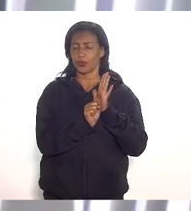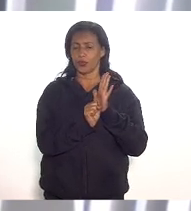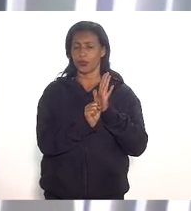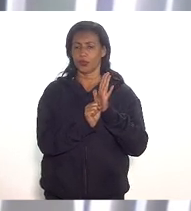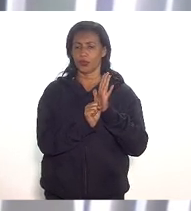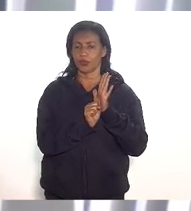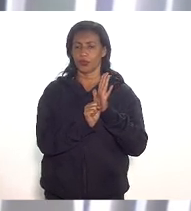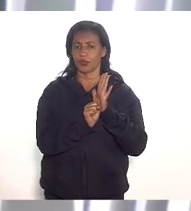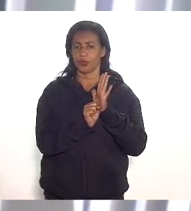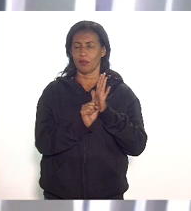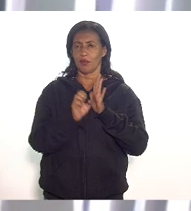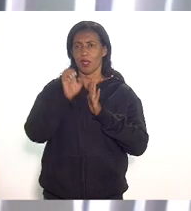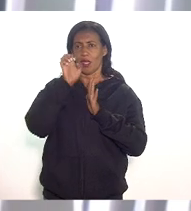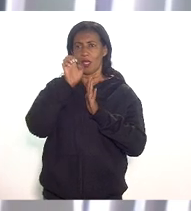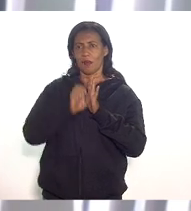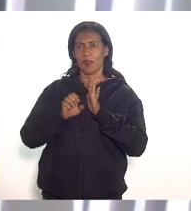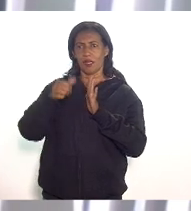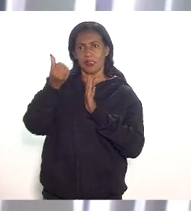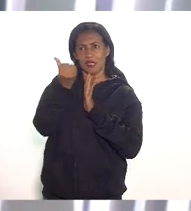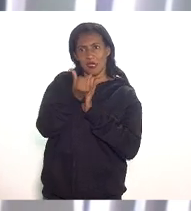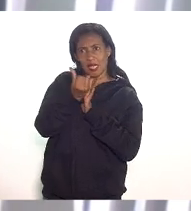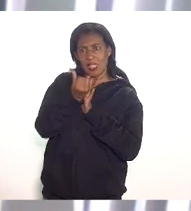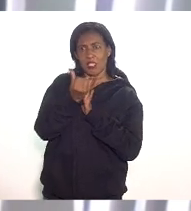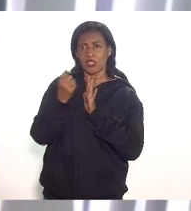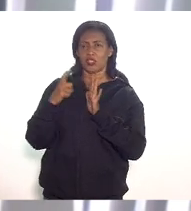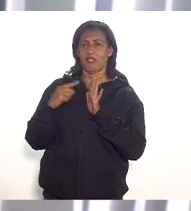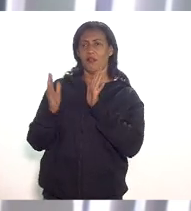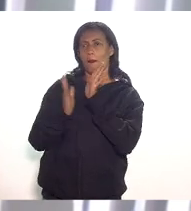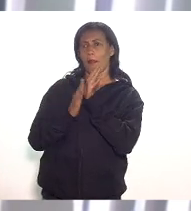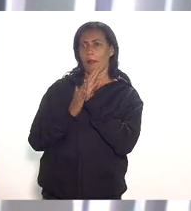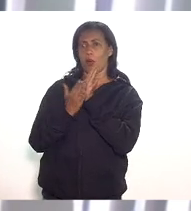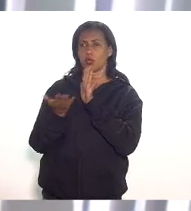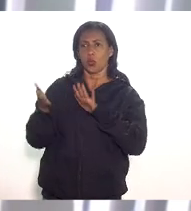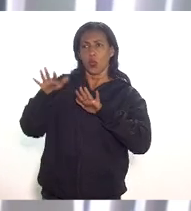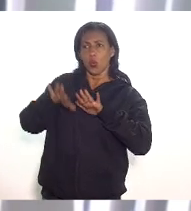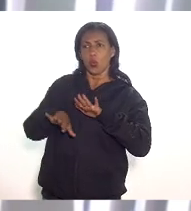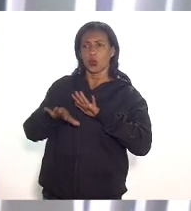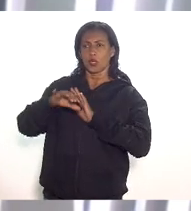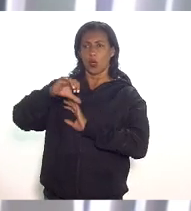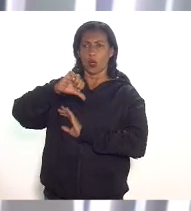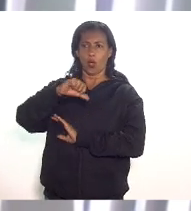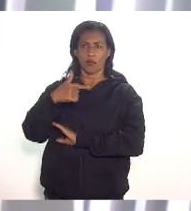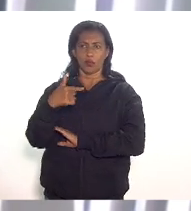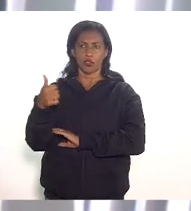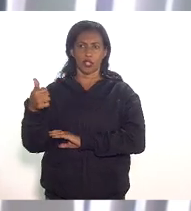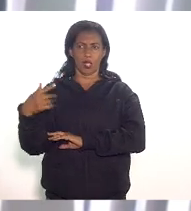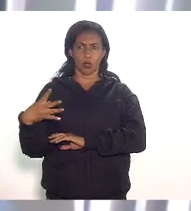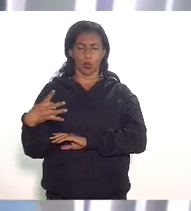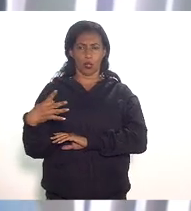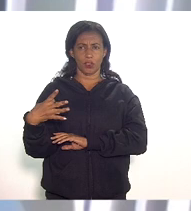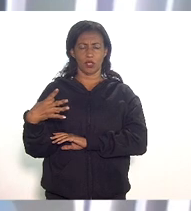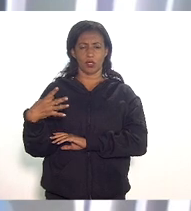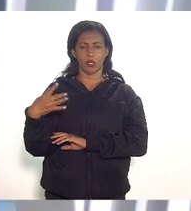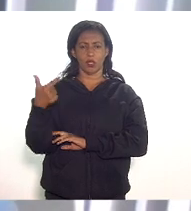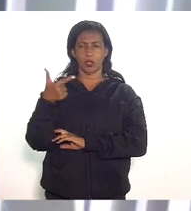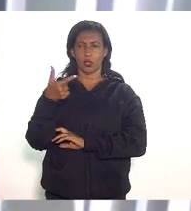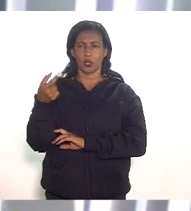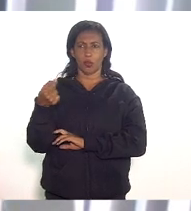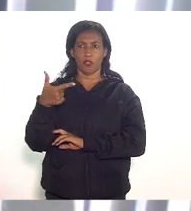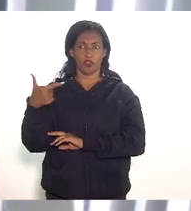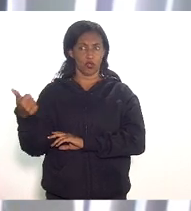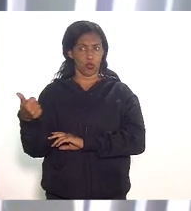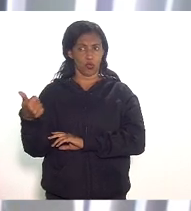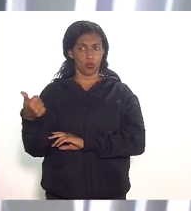a emenda número 6 tem a ver com uma proposta de inclusão na lei 9214 de 2021